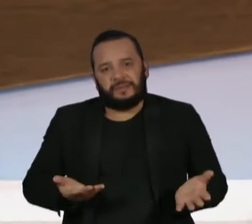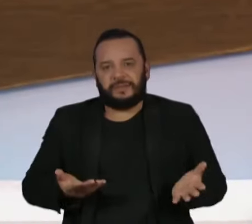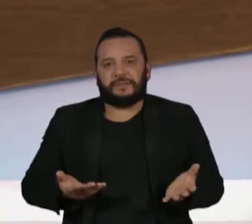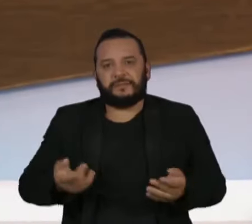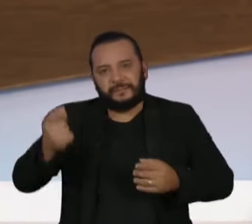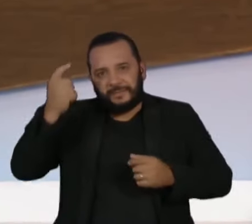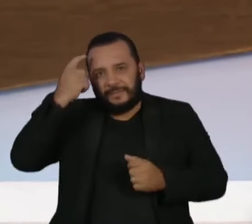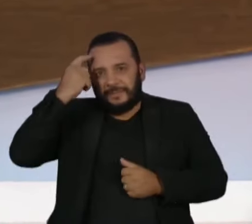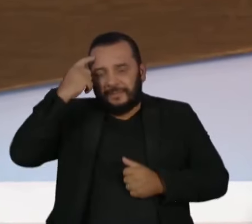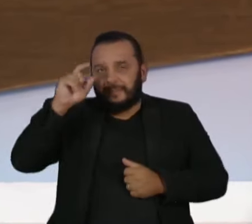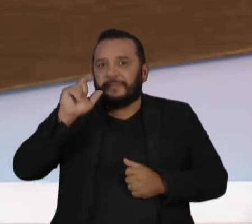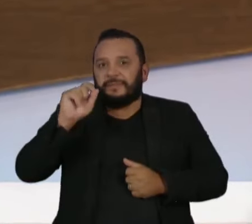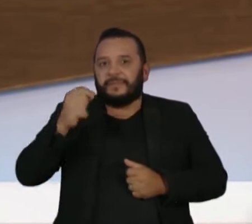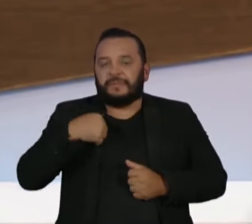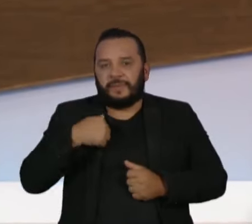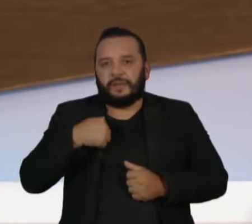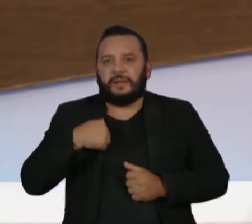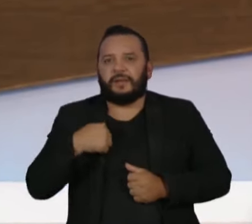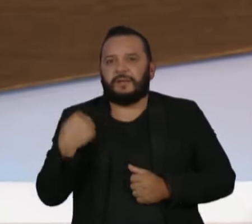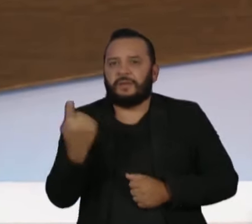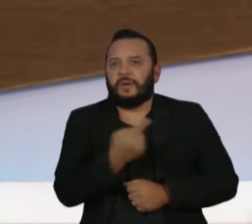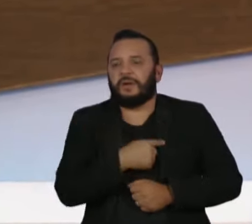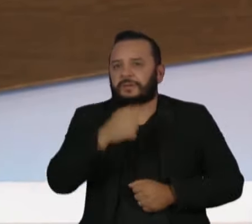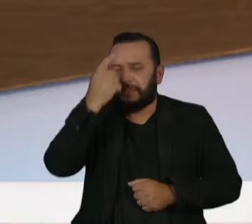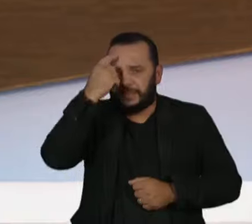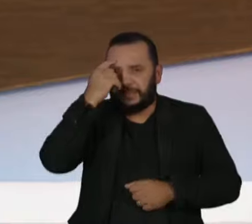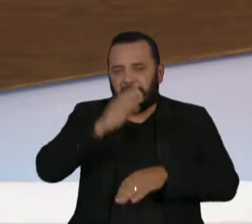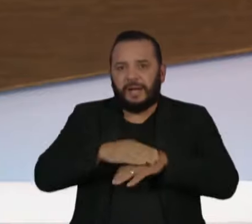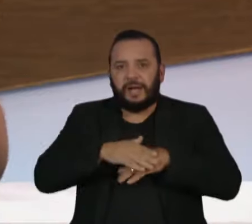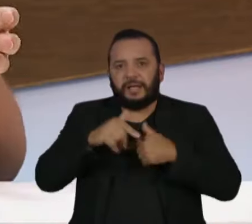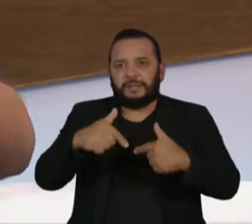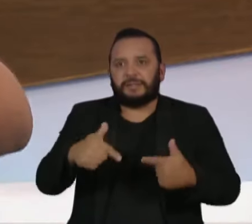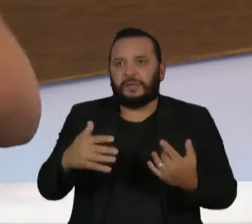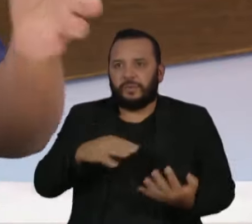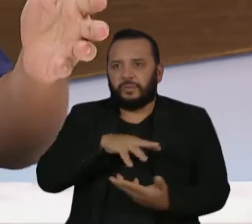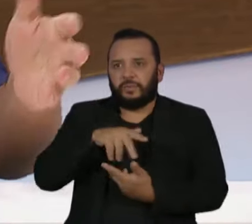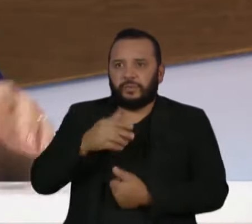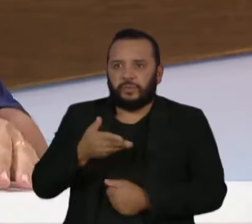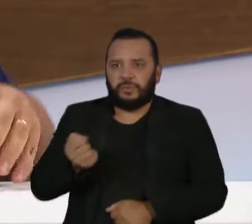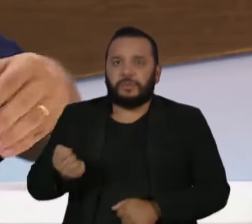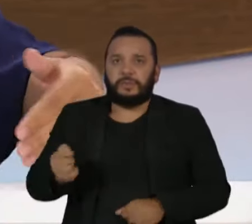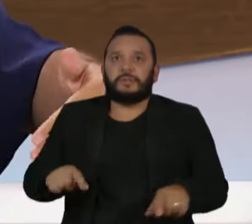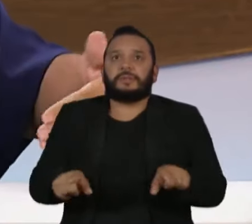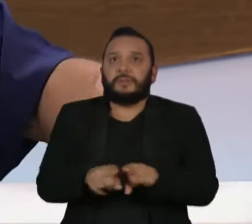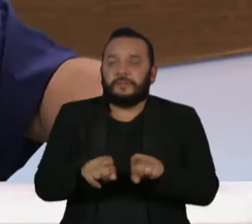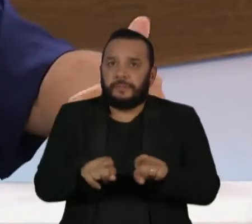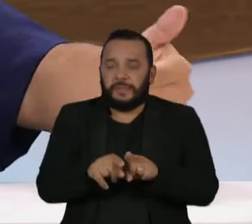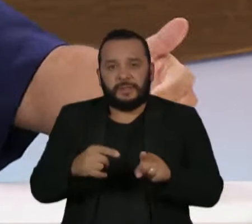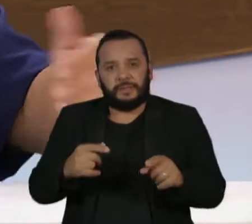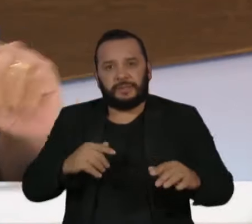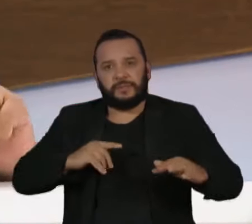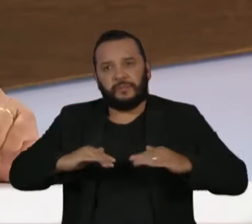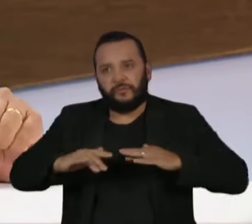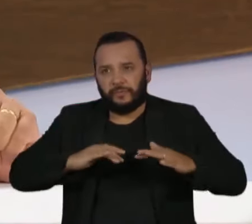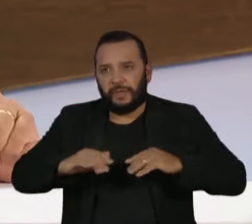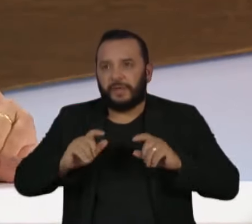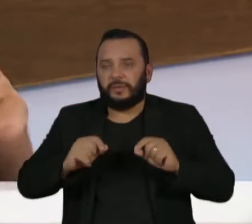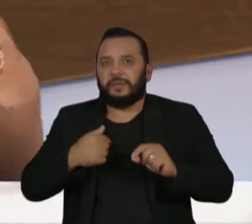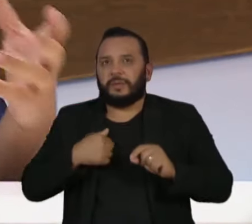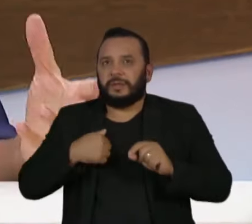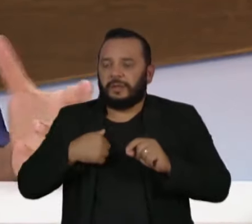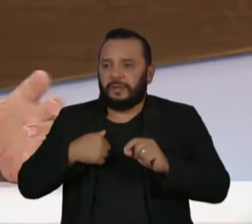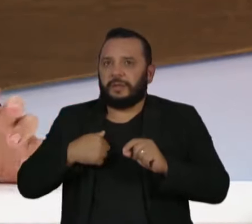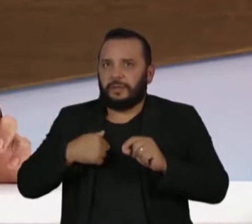é a nossa linha guia para pensar as nossas ações para o mundo, e aí, nesse contexto, esse movimento de exploração